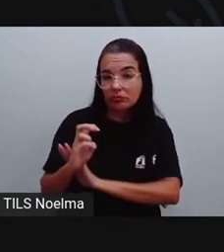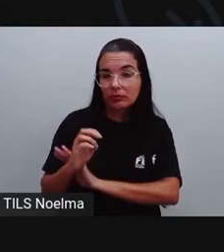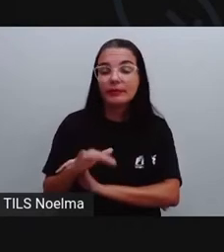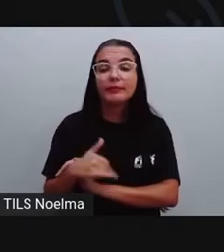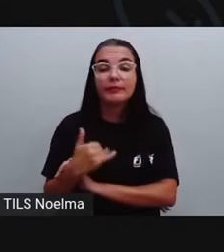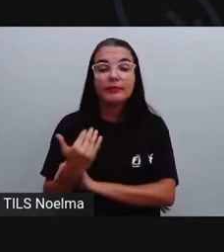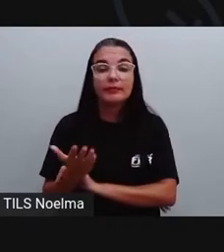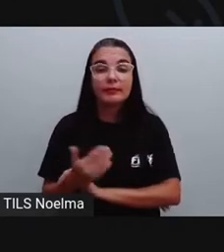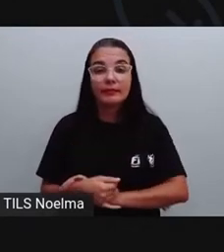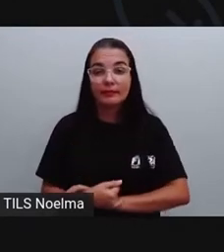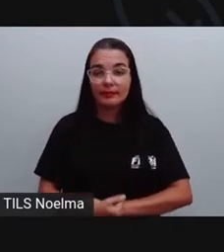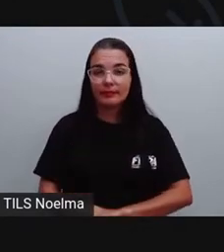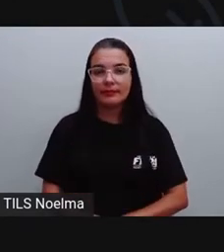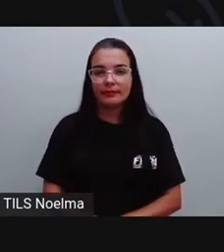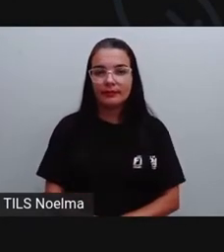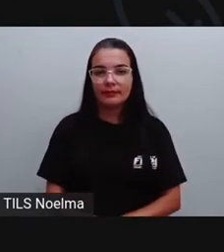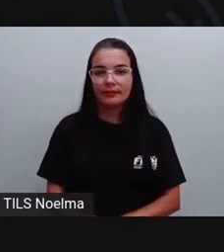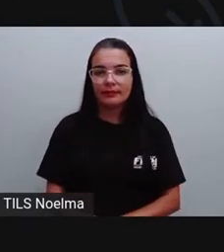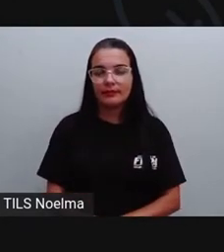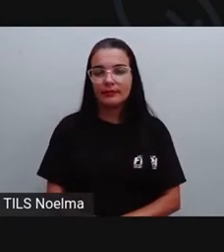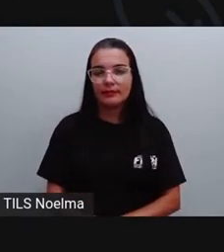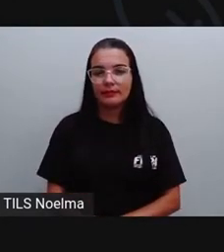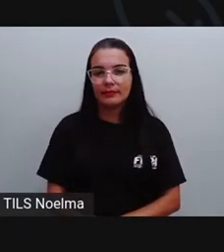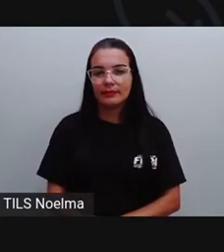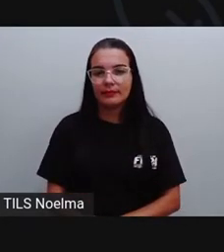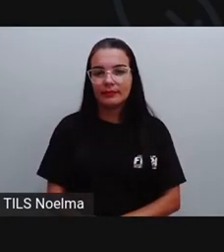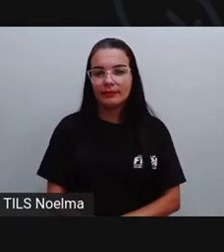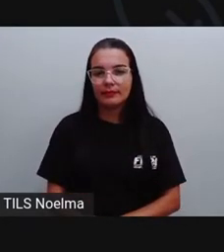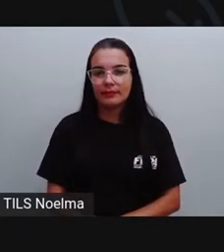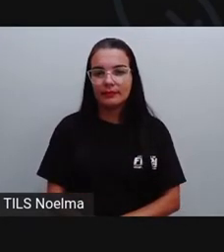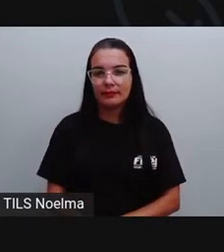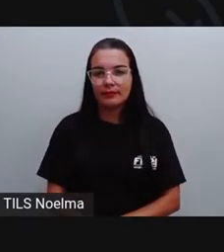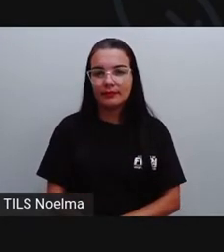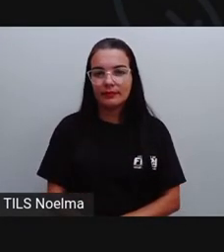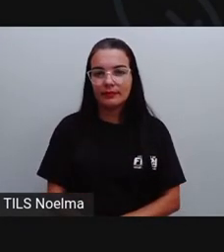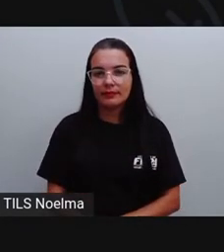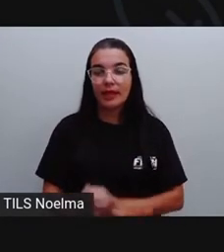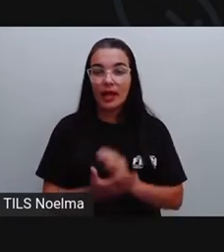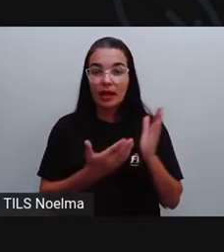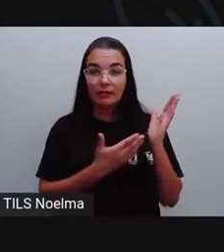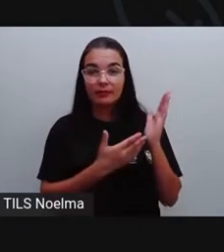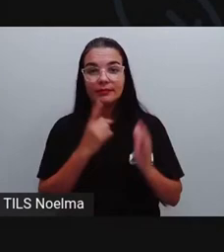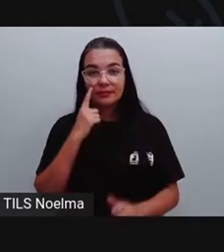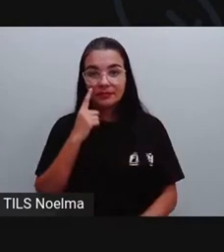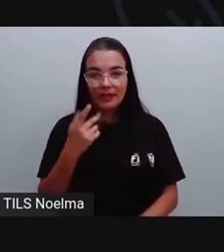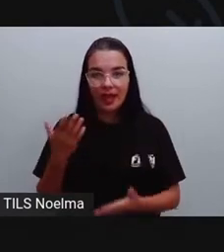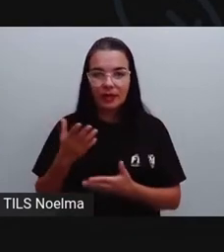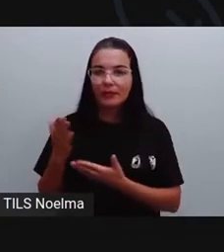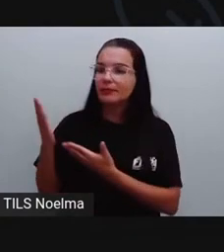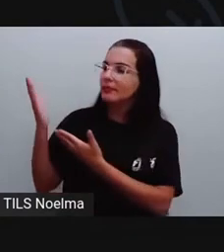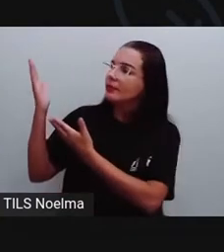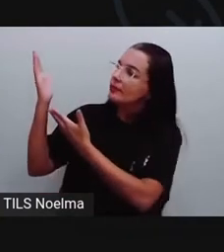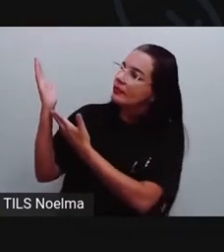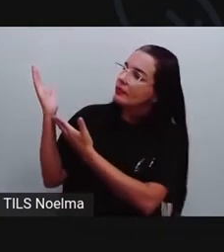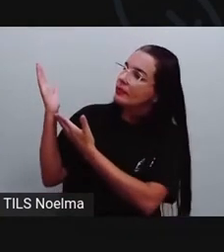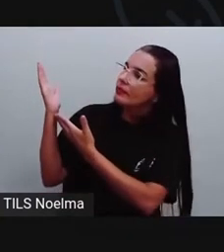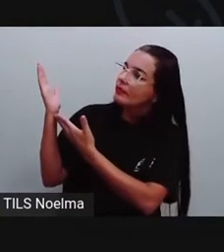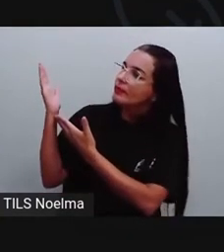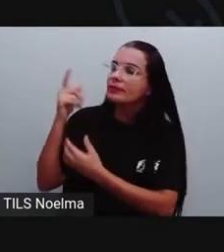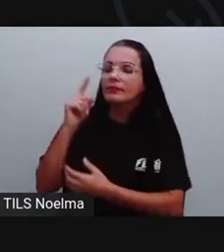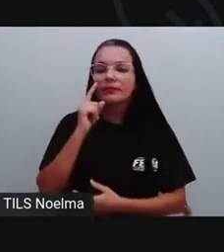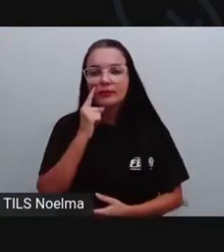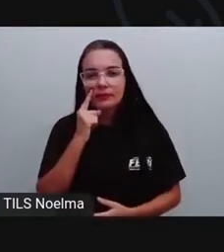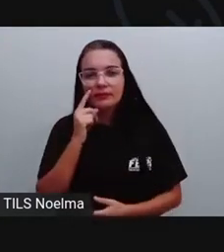quanto? 6. Então, nós temos aqui o quê? A diferença entre o